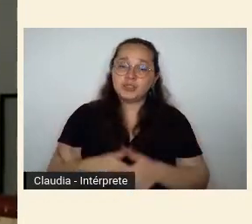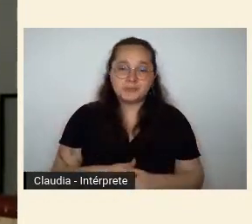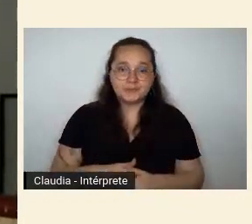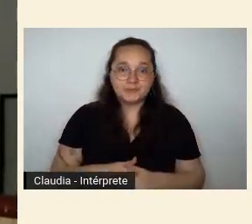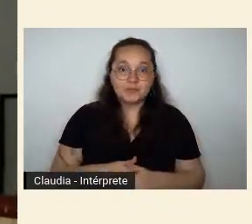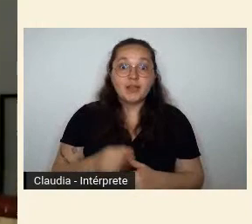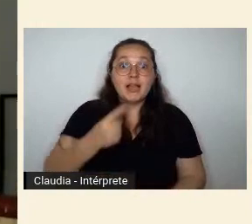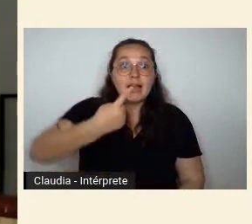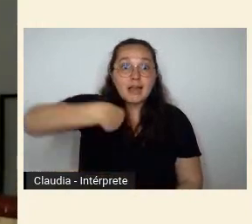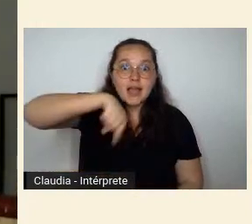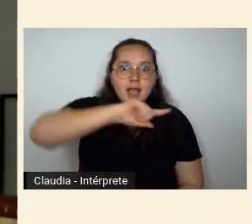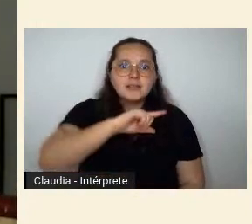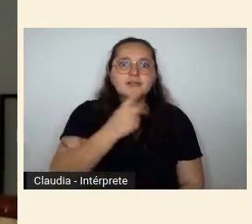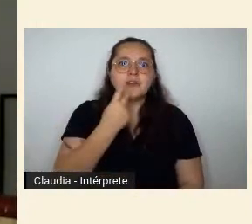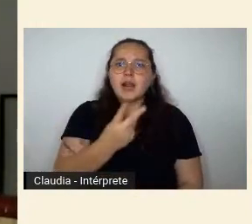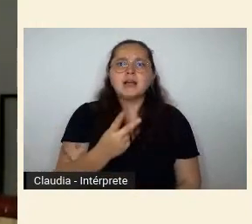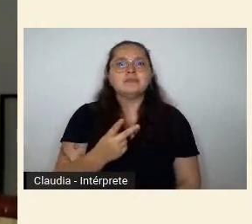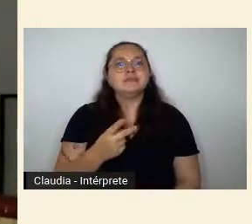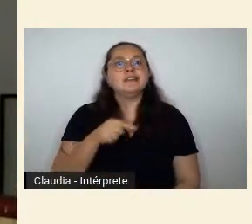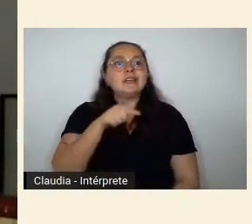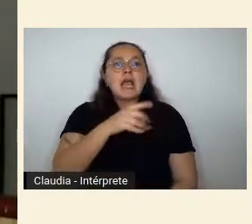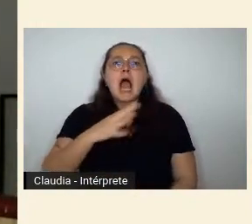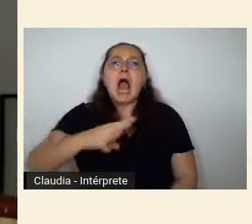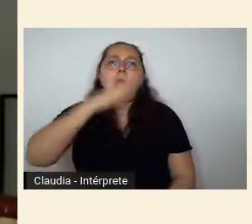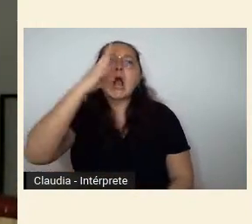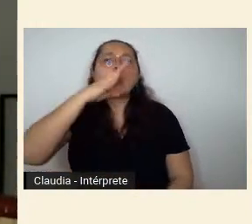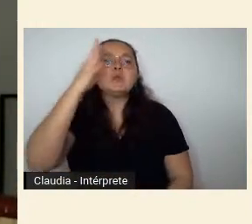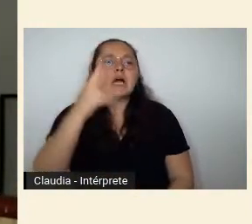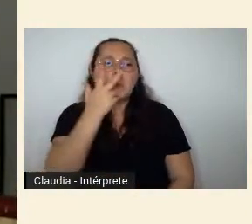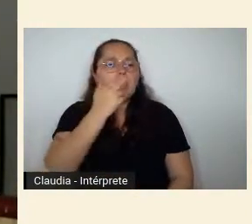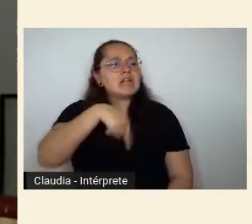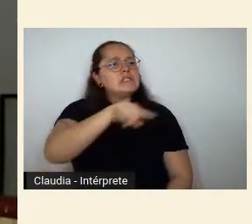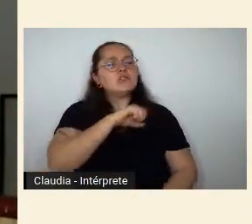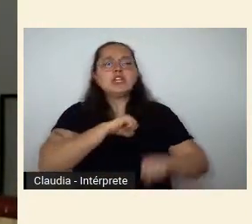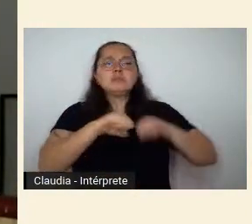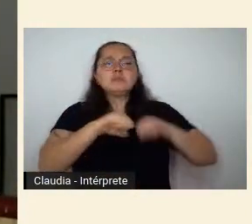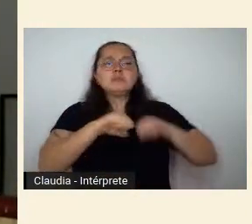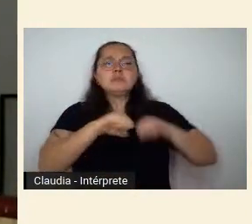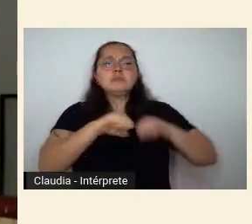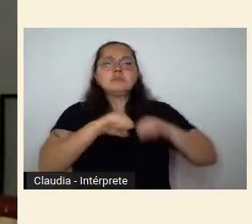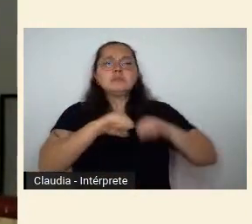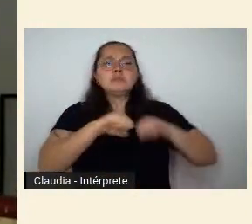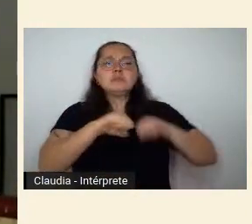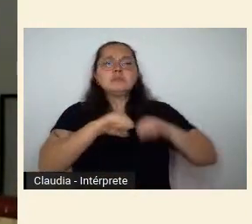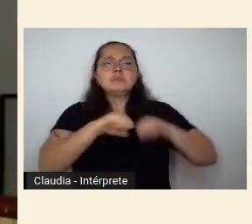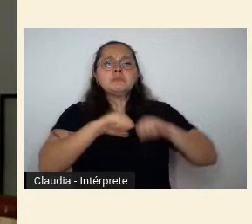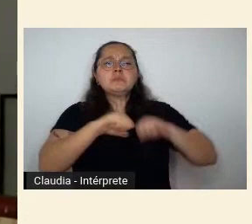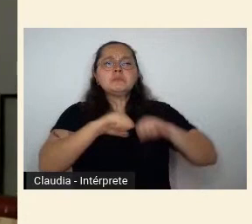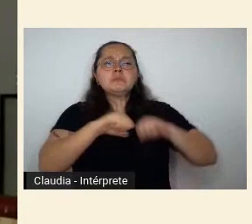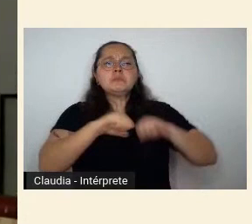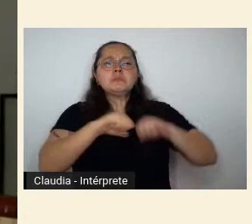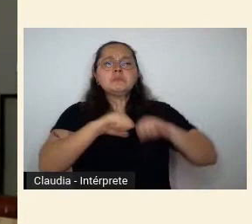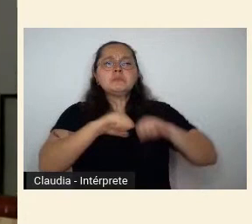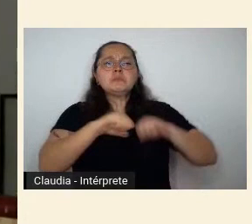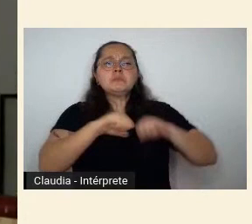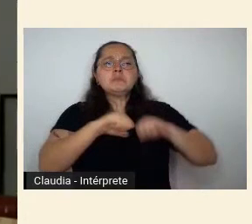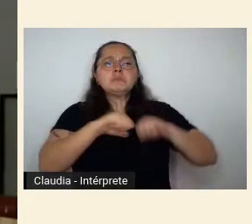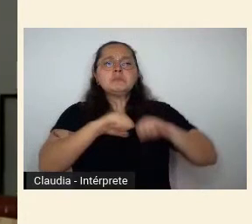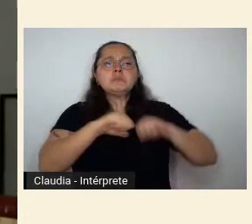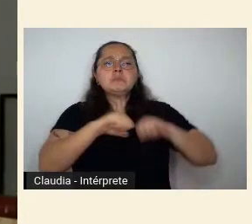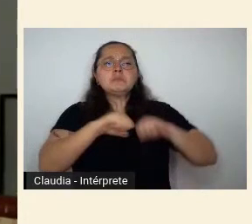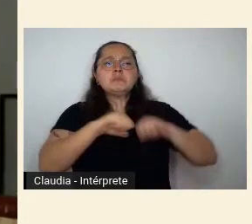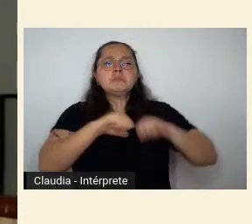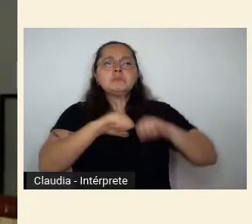acusação de centralidade excessiva dos paulistas aparece por exemplo na resposta de Mário Dandrade a publicação de Estética do